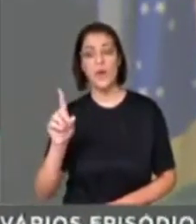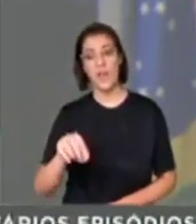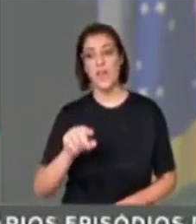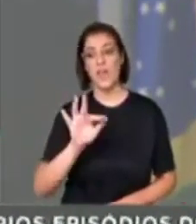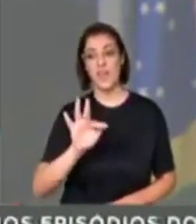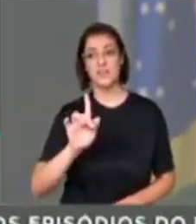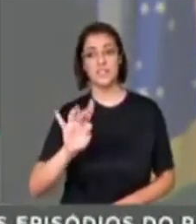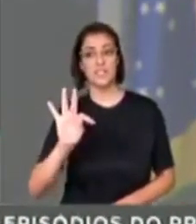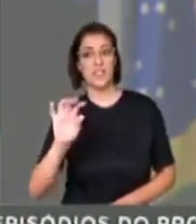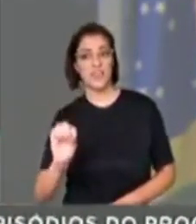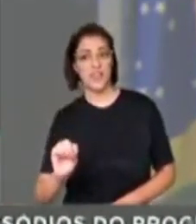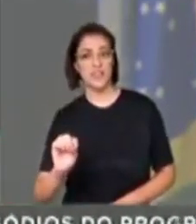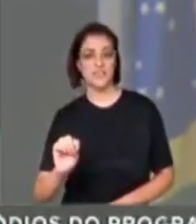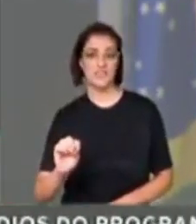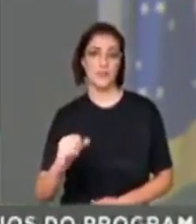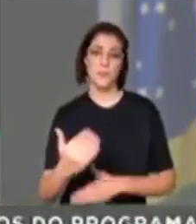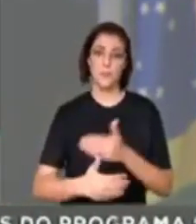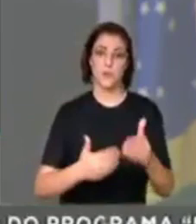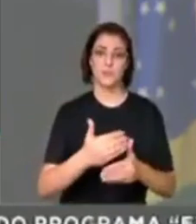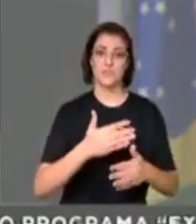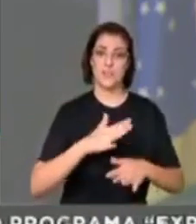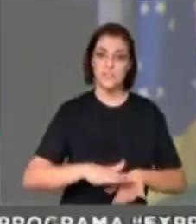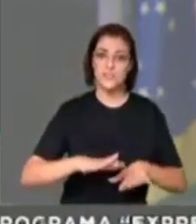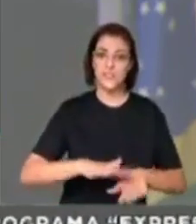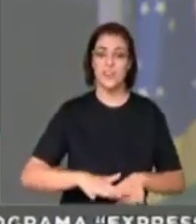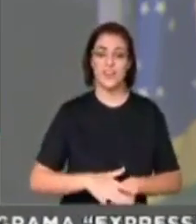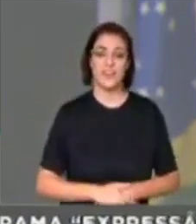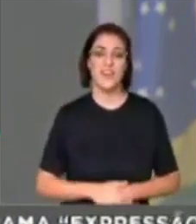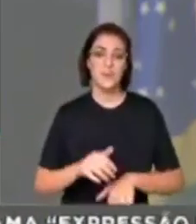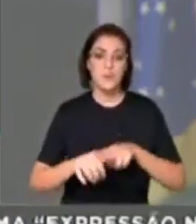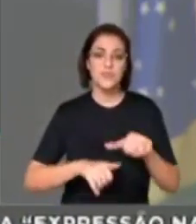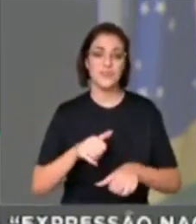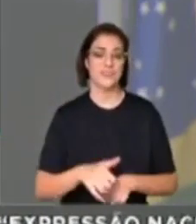transição suave. E peço um minuto para concluir, presidente.